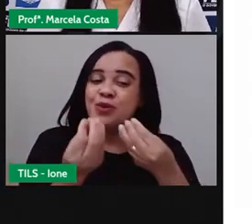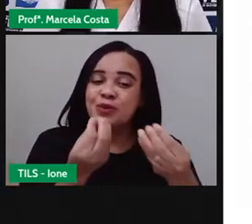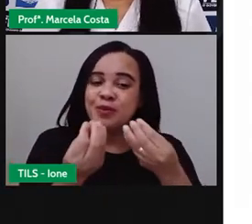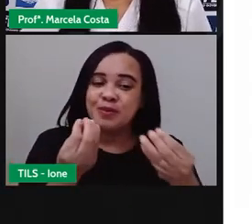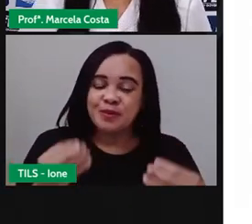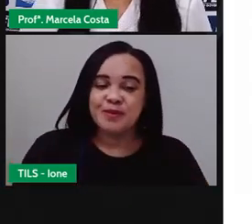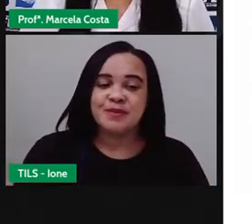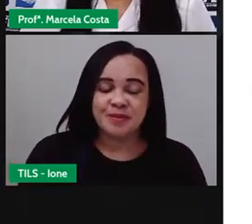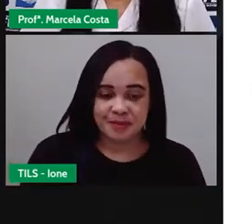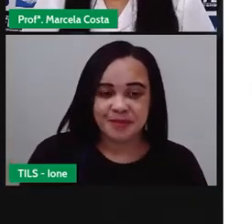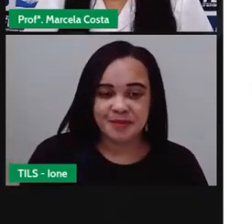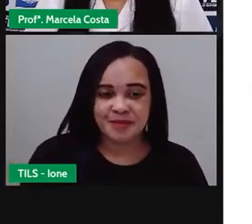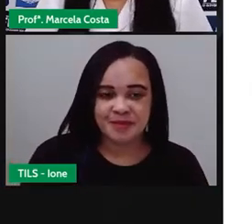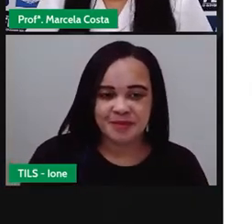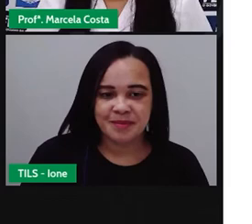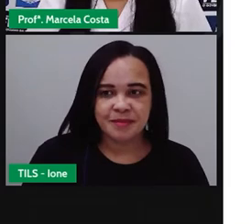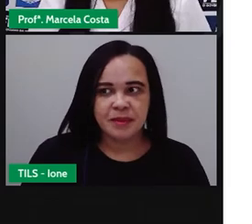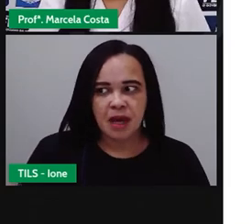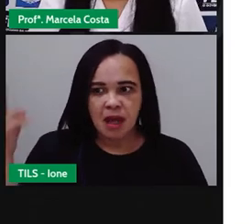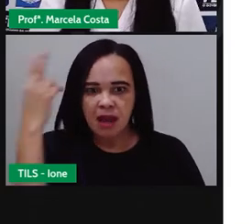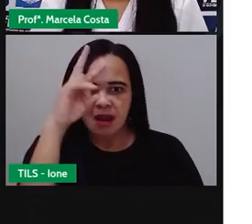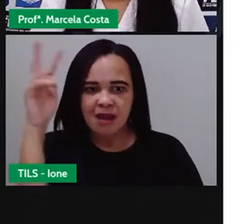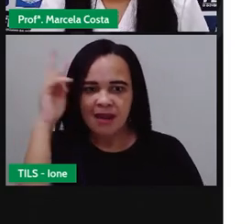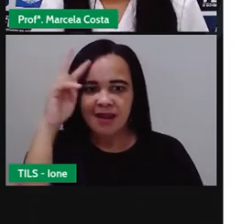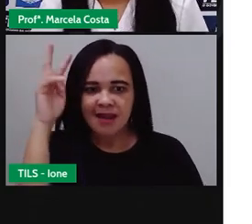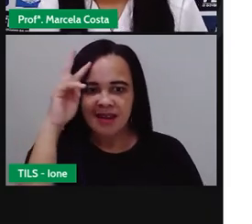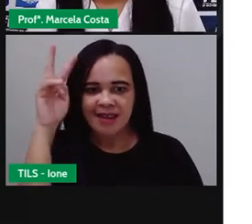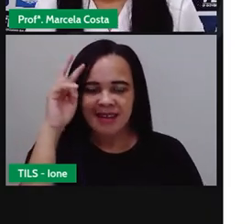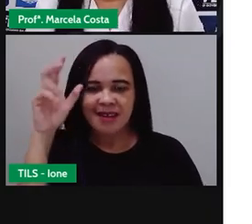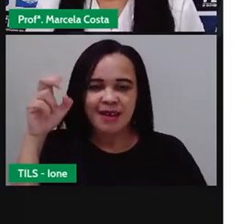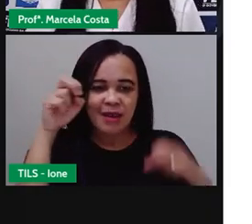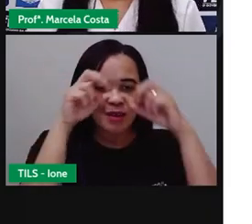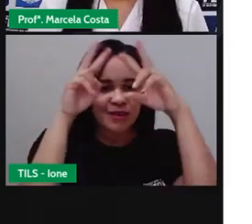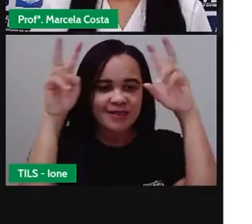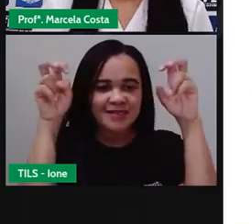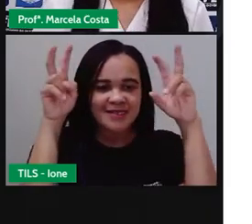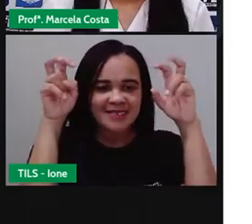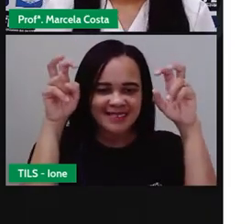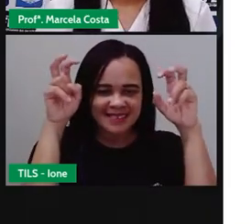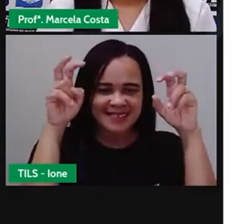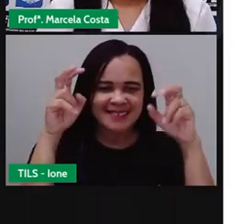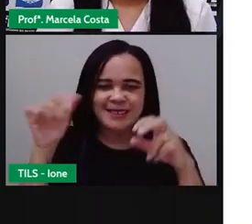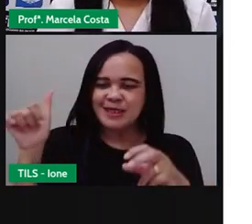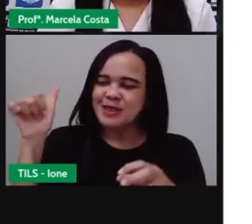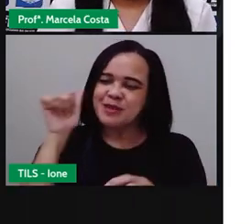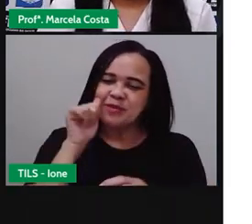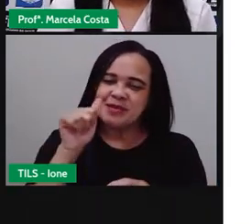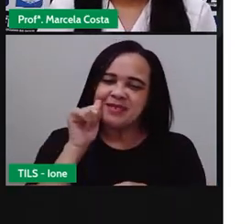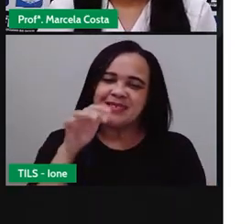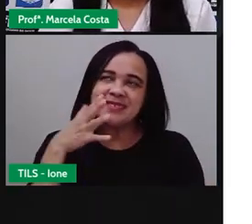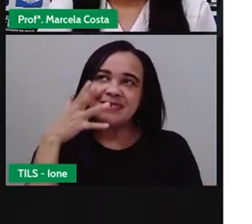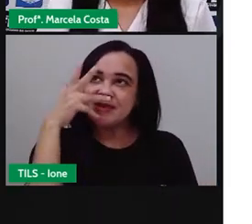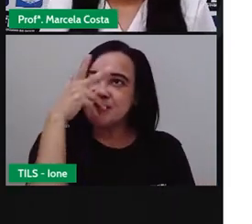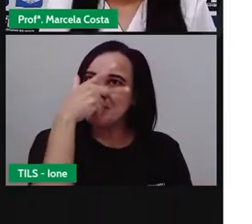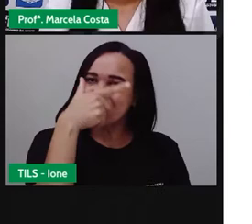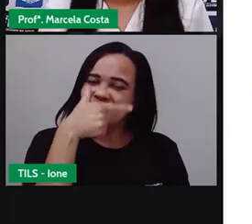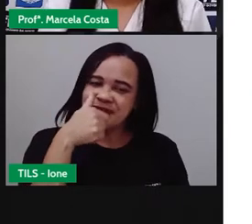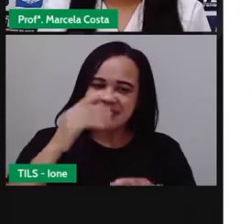Lembrando, criançada, que o título do livro diz assim, Menina bonita do laço de fita.